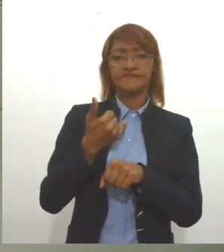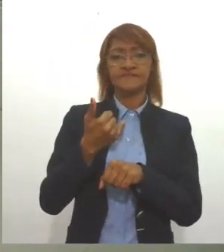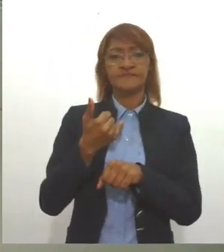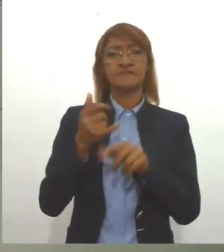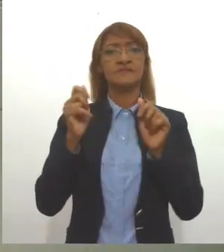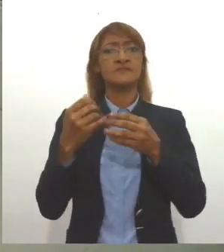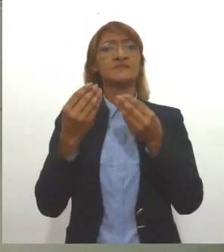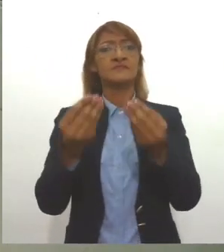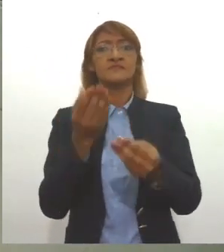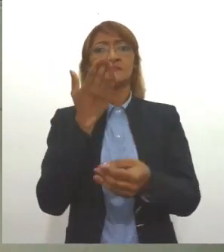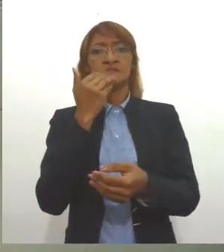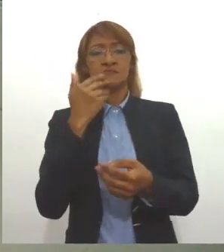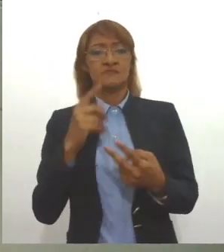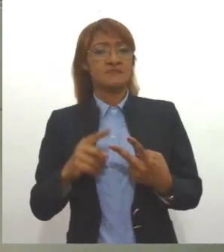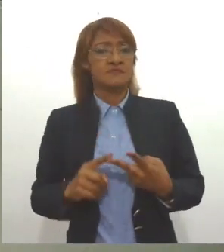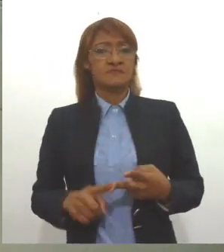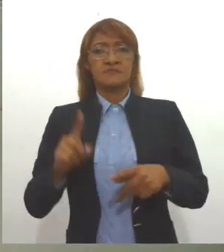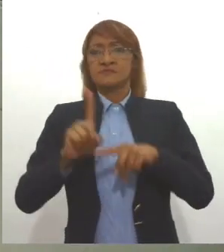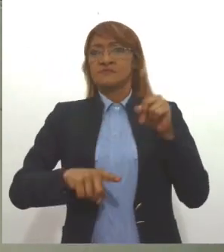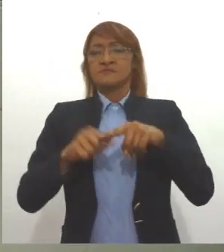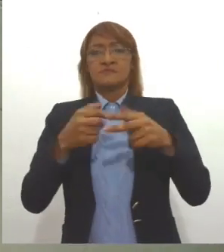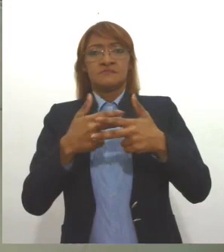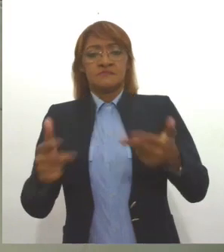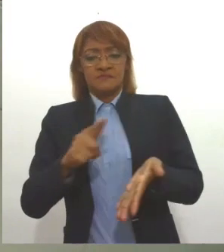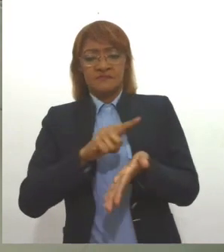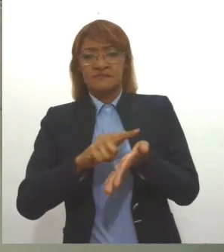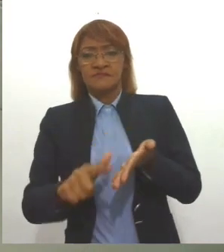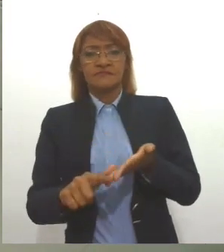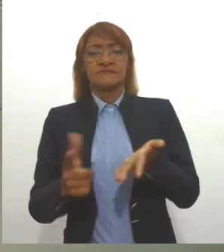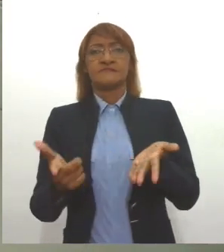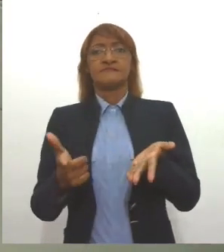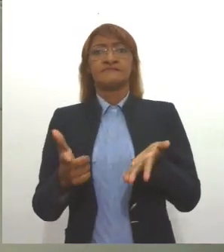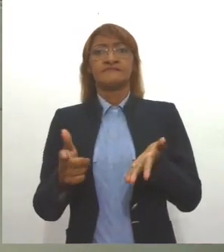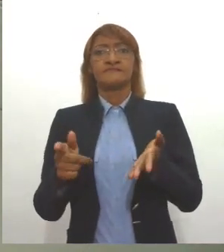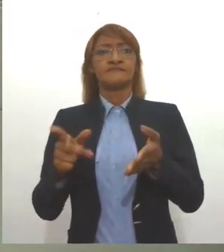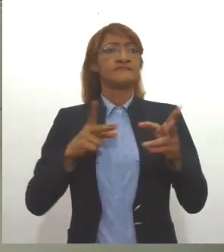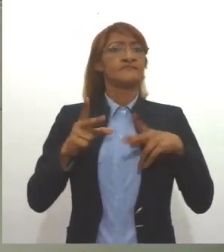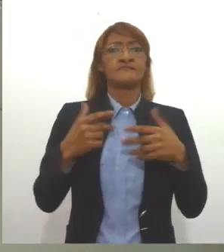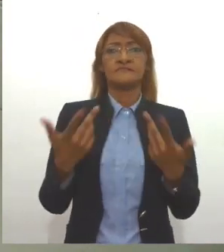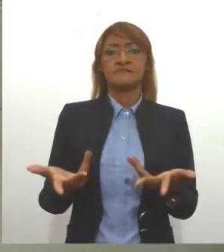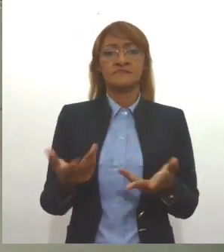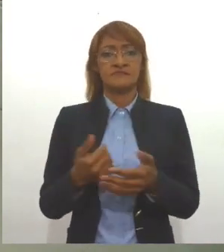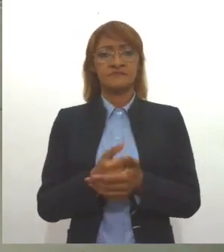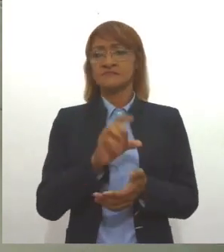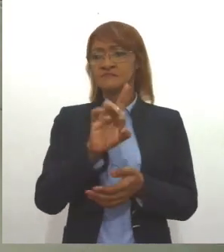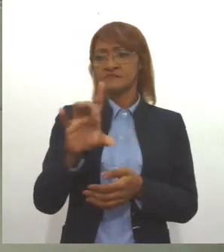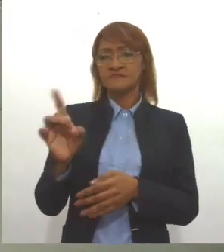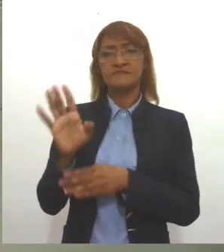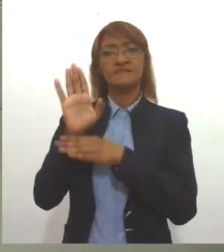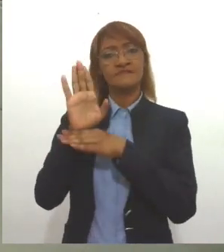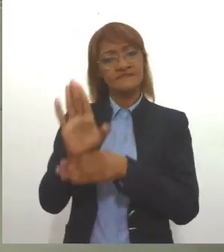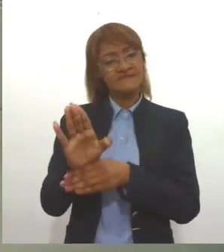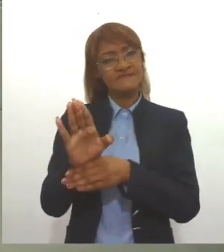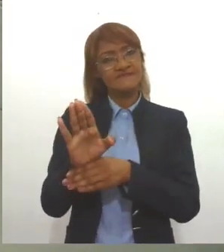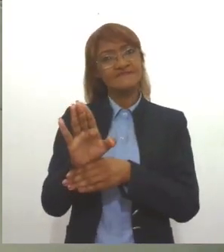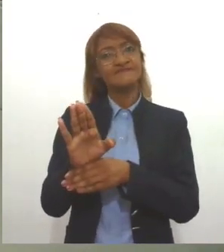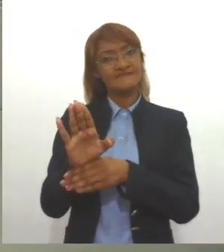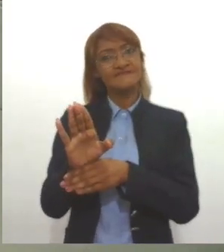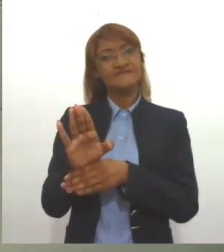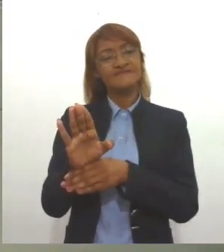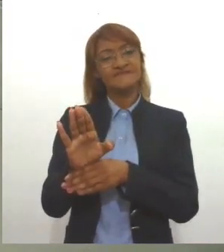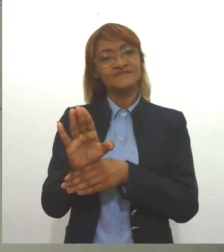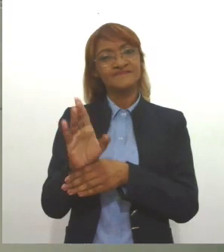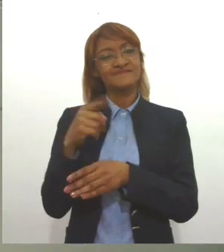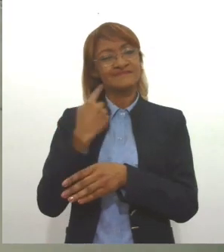alimento, leve material de limpeza, de higiene pessoal, enfim, cada um ajudando um pouquinho, né, a gente